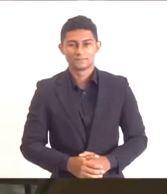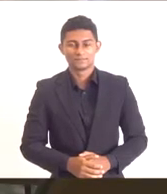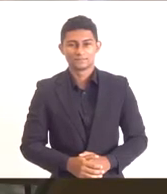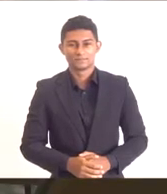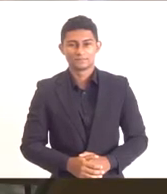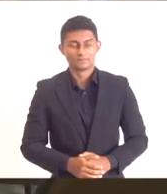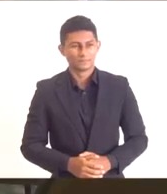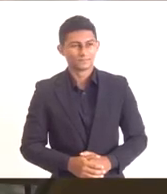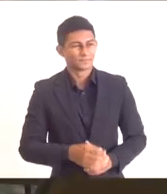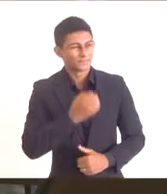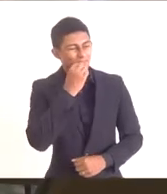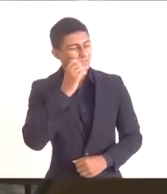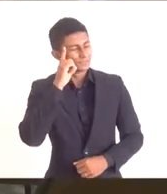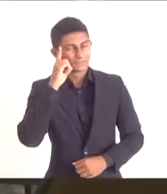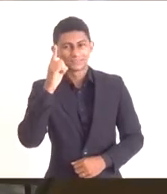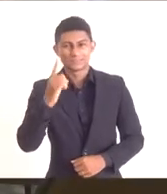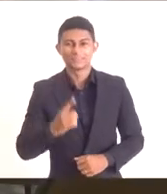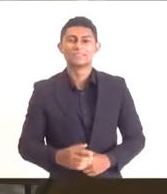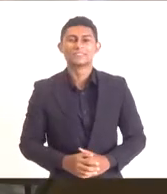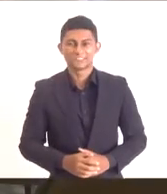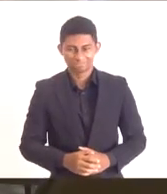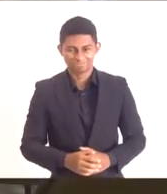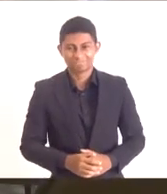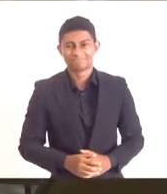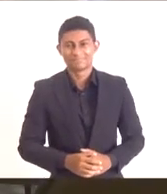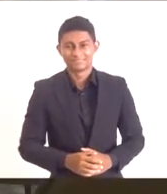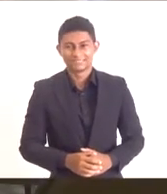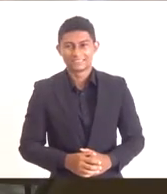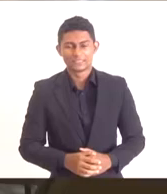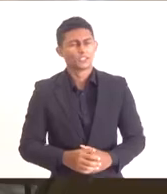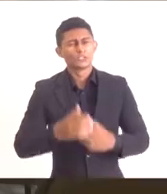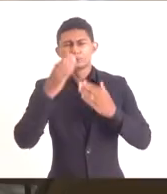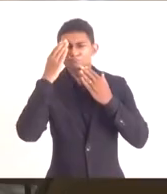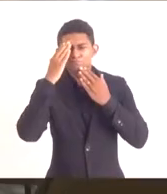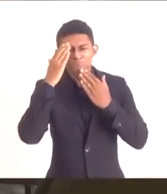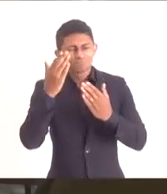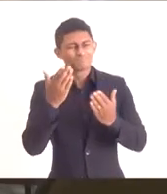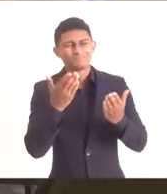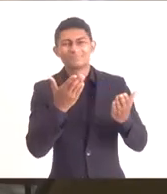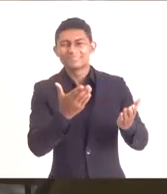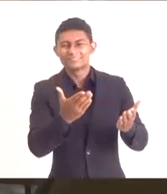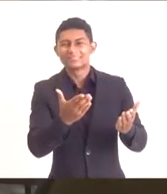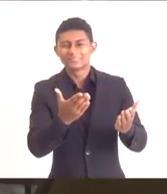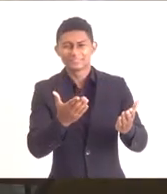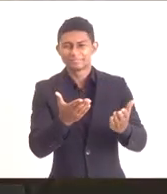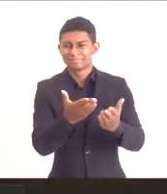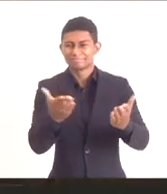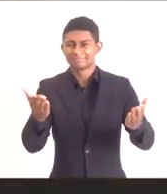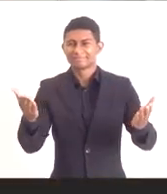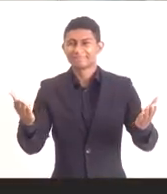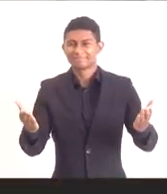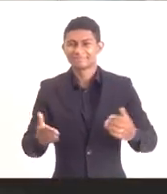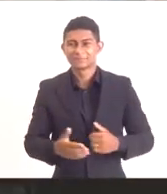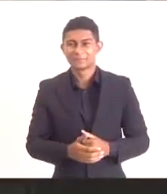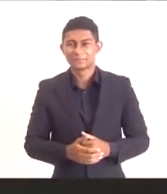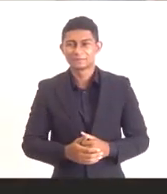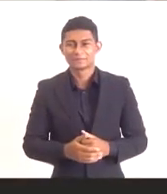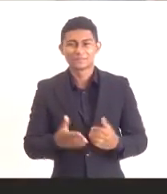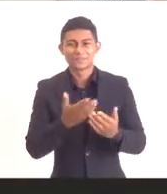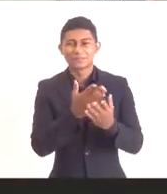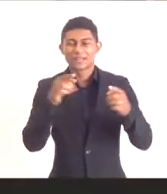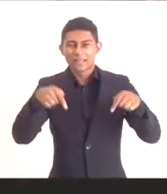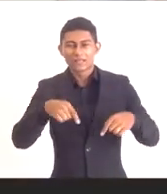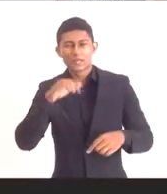Bom dia. Bom dia. Muito obrigado, deputado, senhoras e senhores, e àqueles que